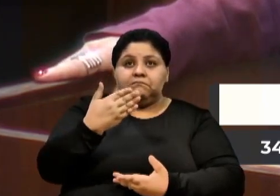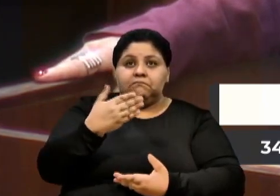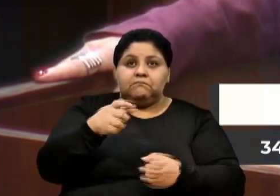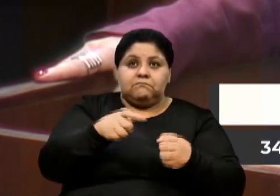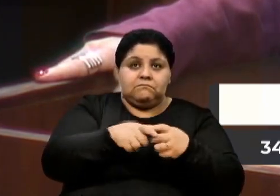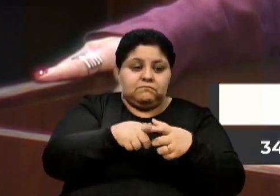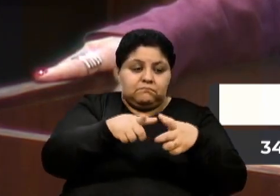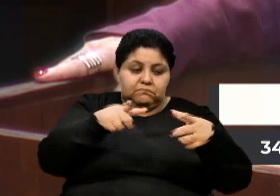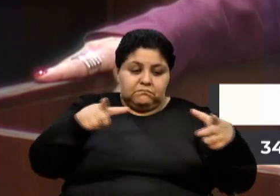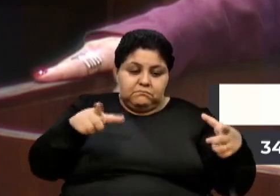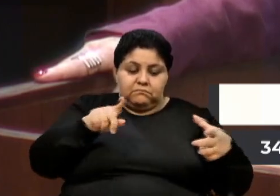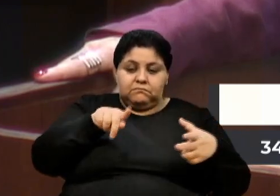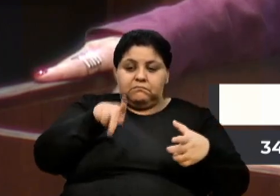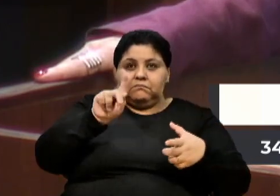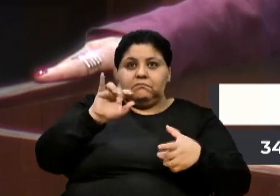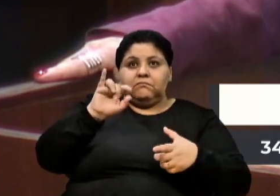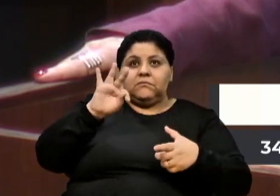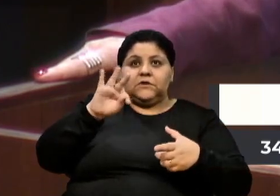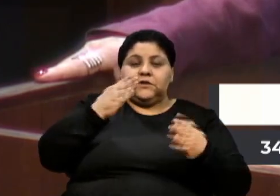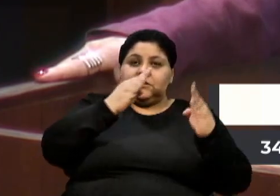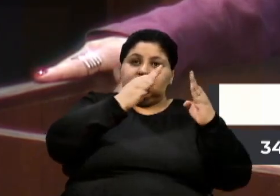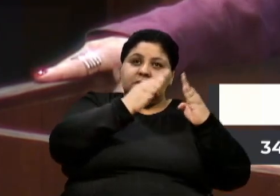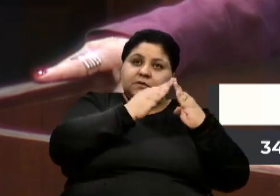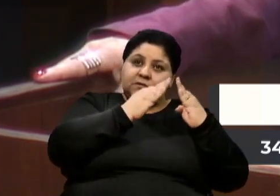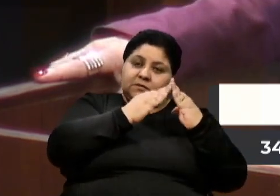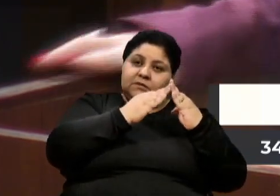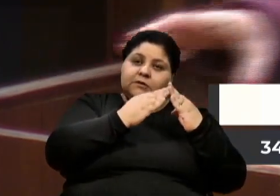normalmente não é dado para,